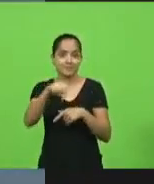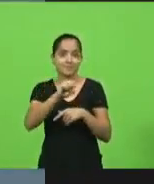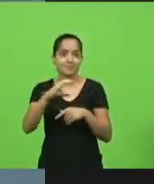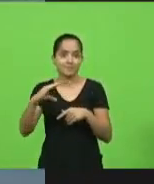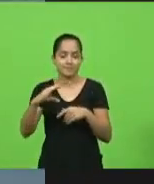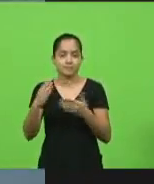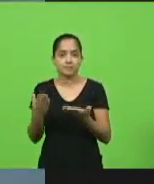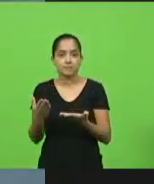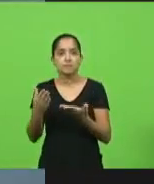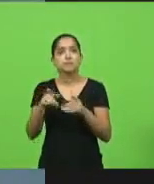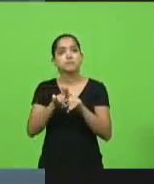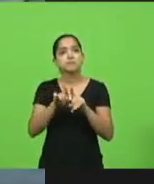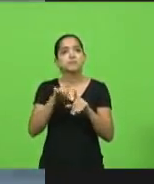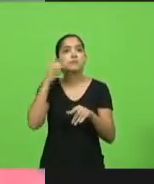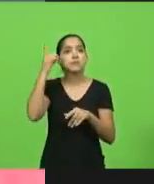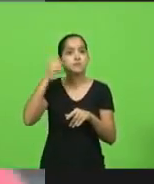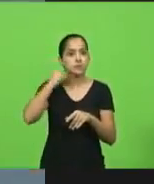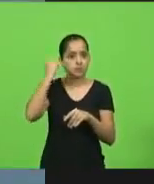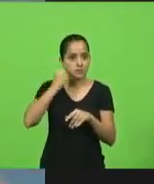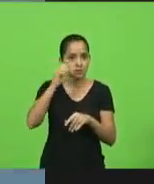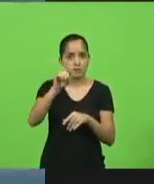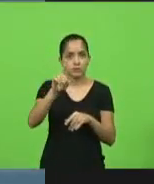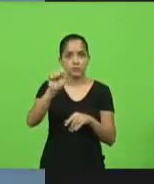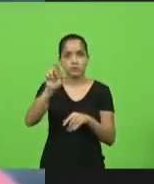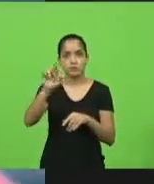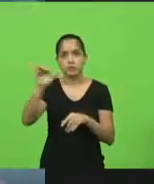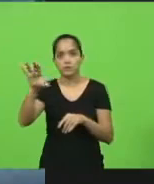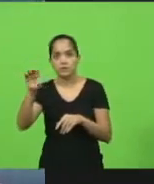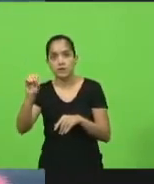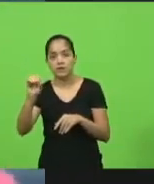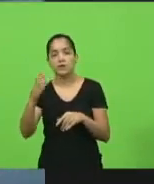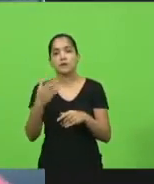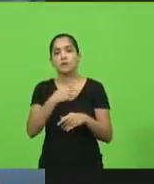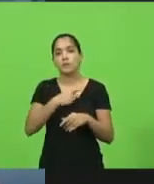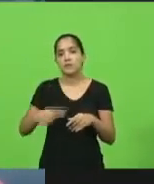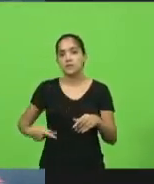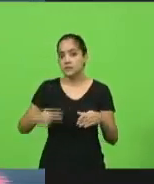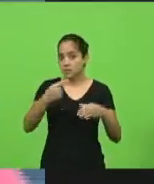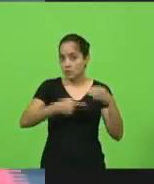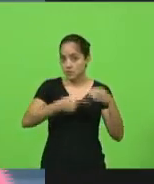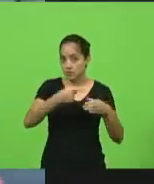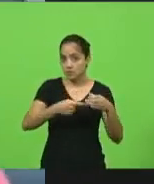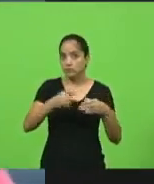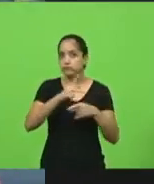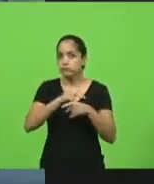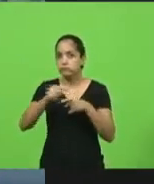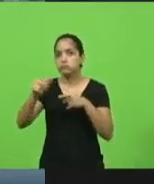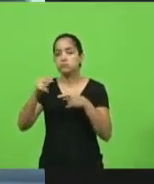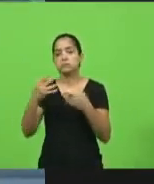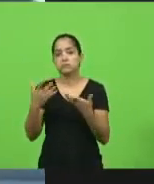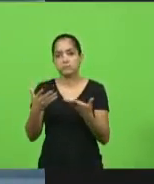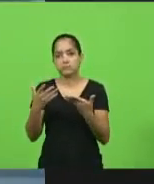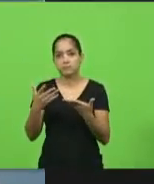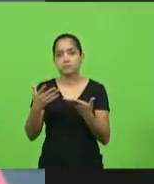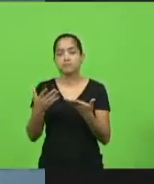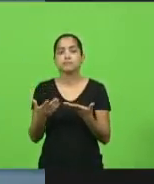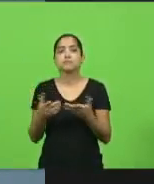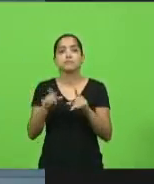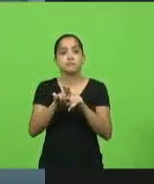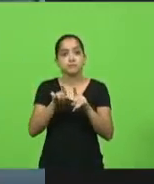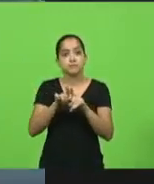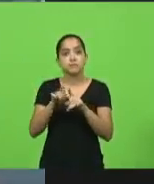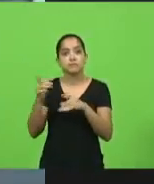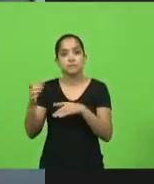ter o senador Dário Berger na presidência da Comissão de Infraestrutura do Senado é uma grande conquista. Tem o senador Jorginho